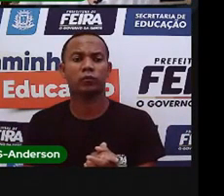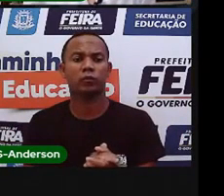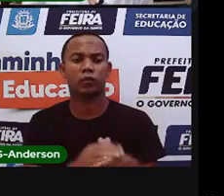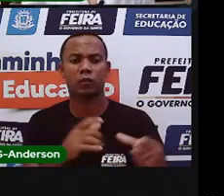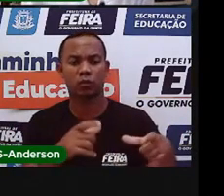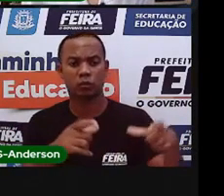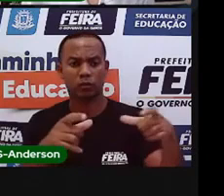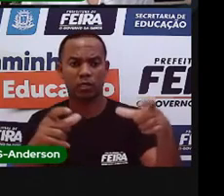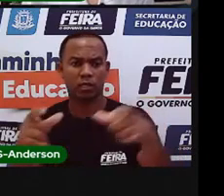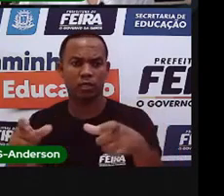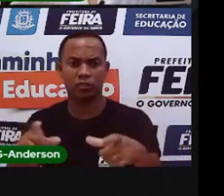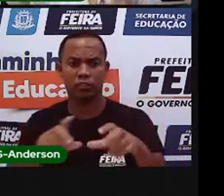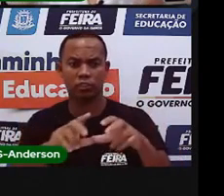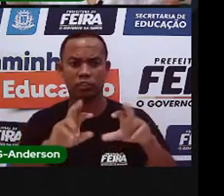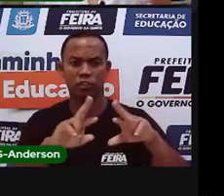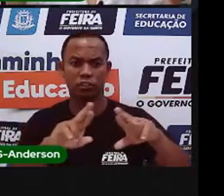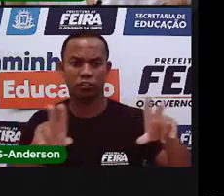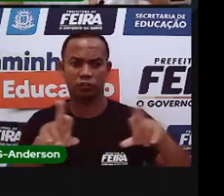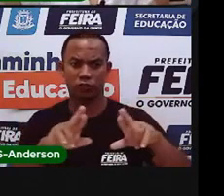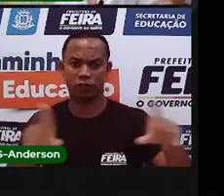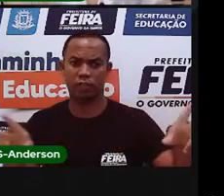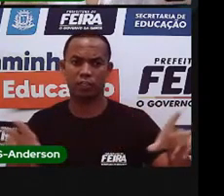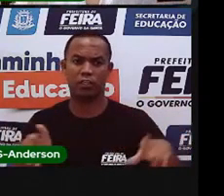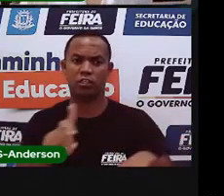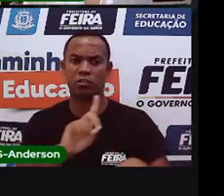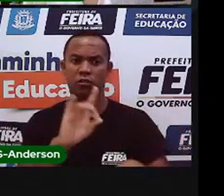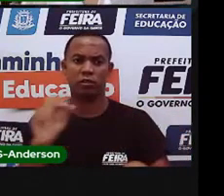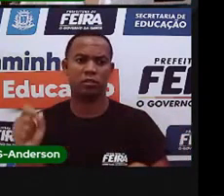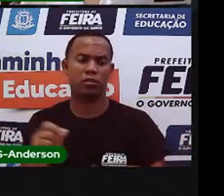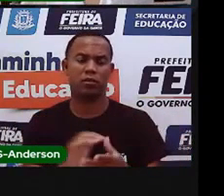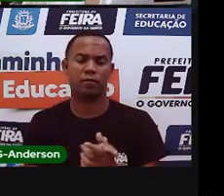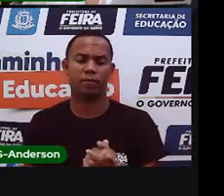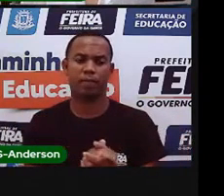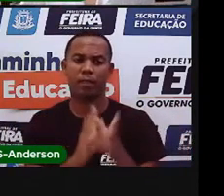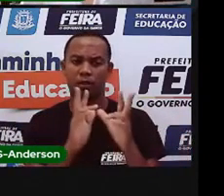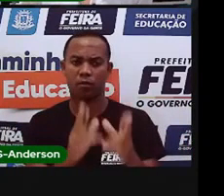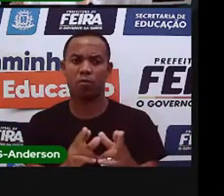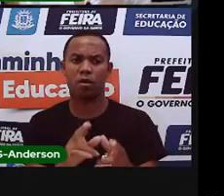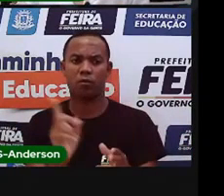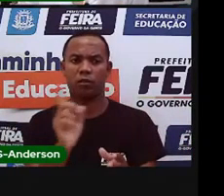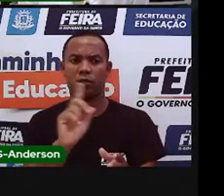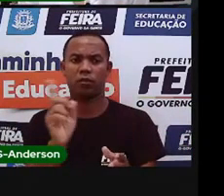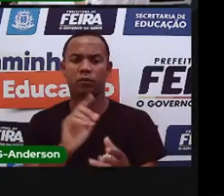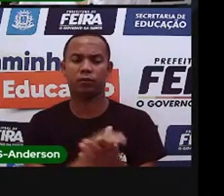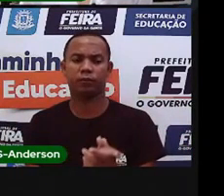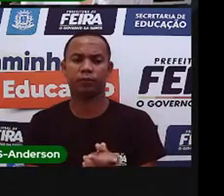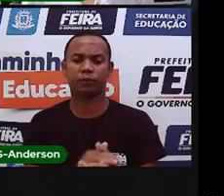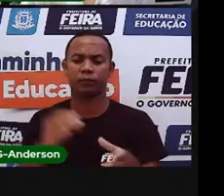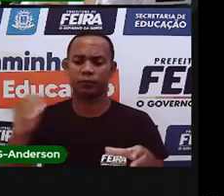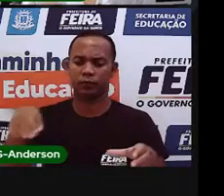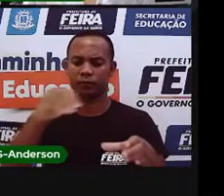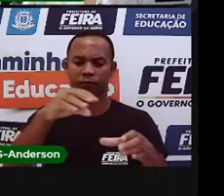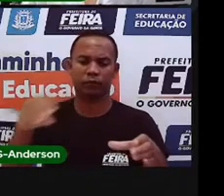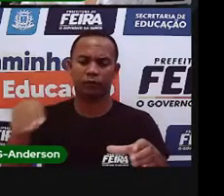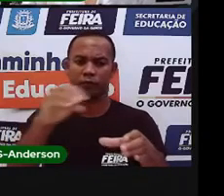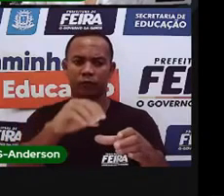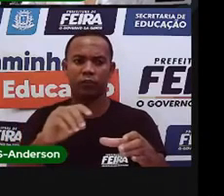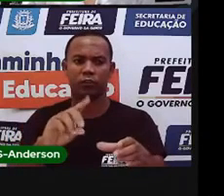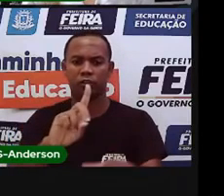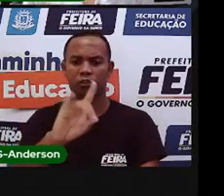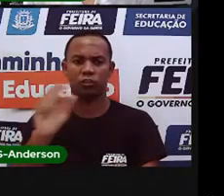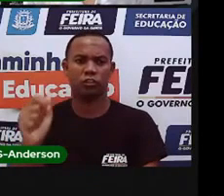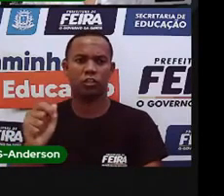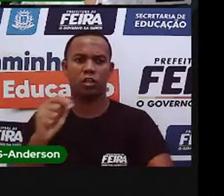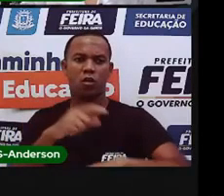eles têm dias alternados. Dias diferentes de um para o outro. Bom, o recolhimento é feito em dias e horários